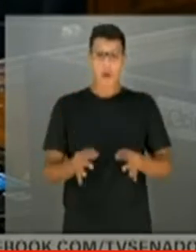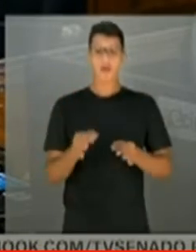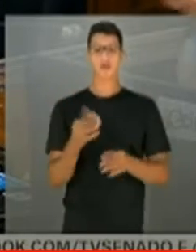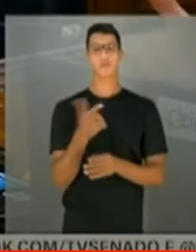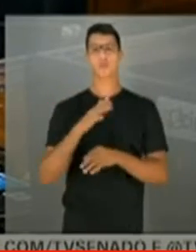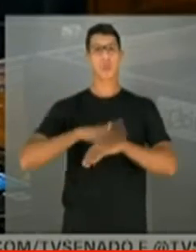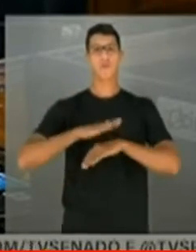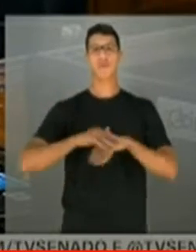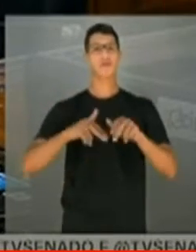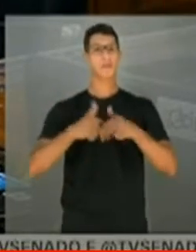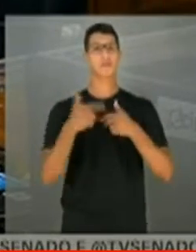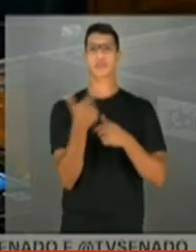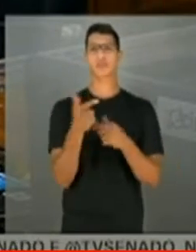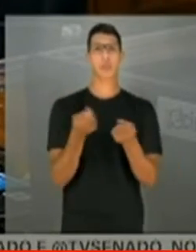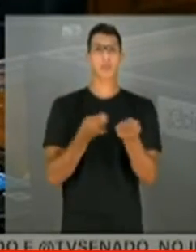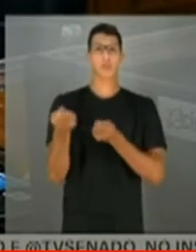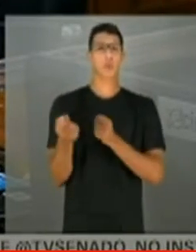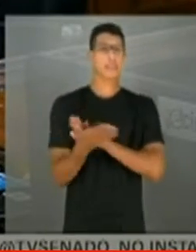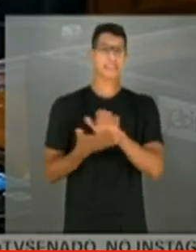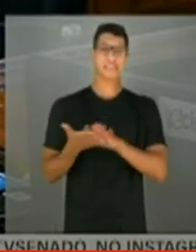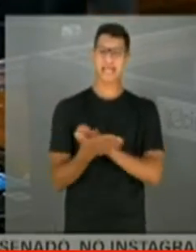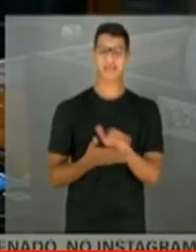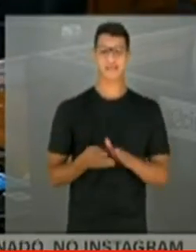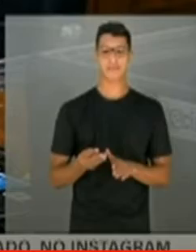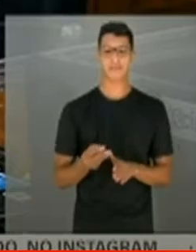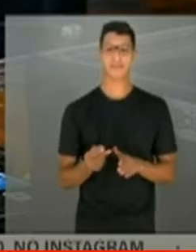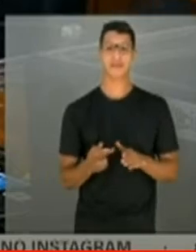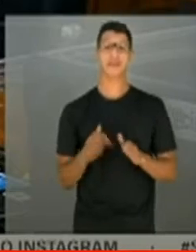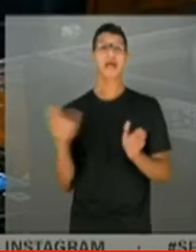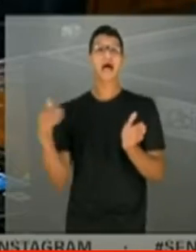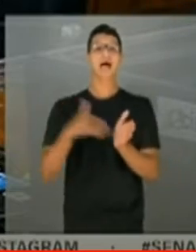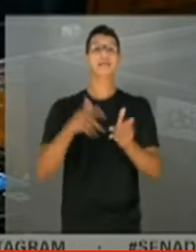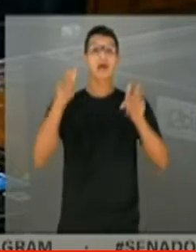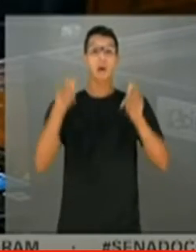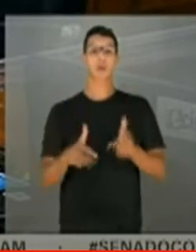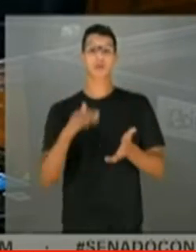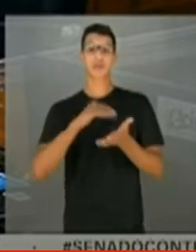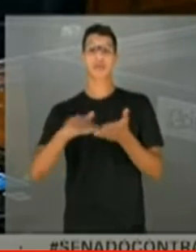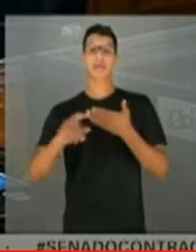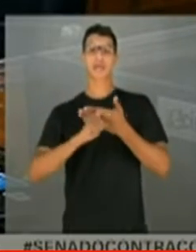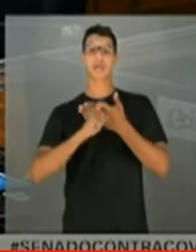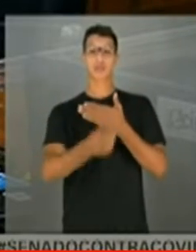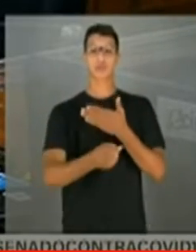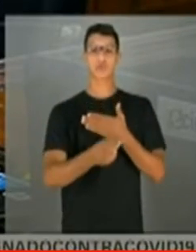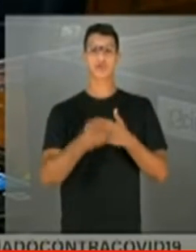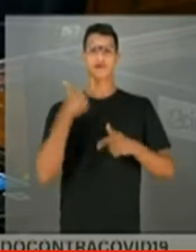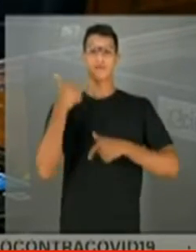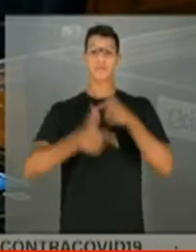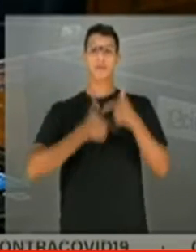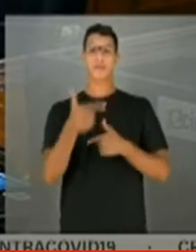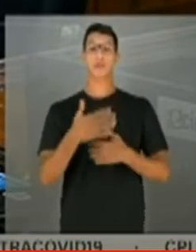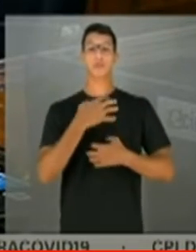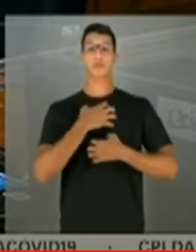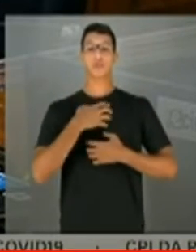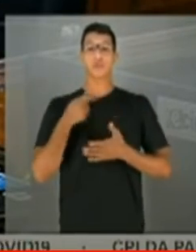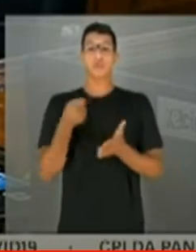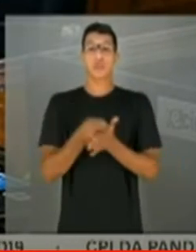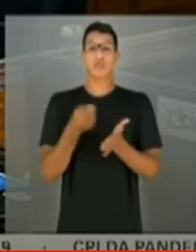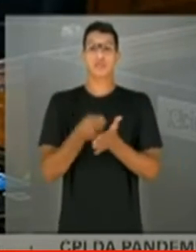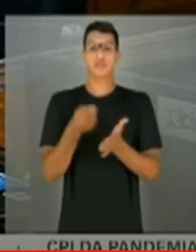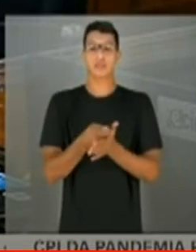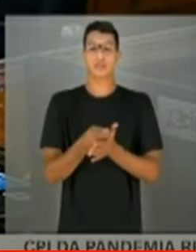não é feito exatamente porque não tem controle de nada. Até que ponto a Secretaria Executiva trabalhou no sentido de exigir